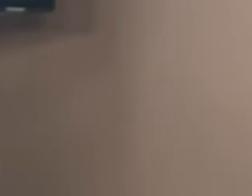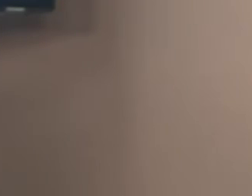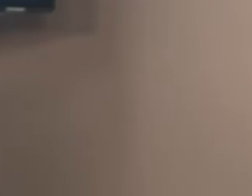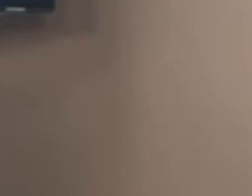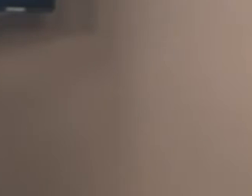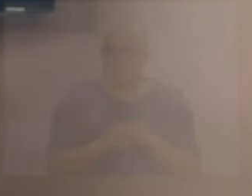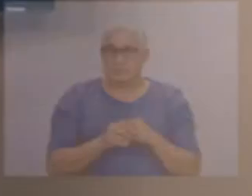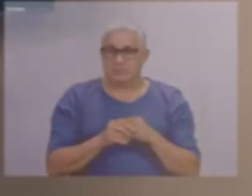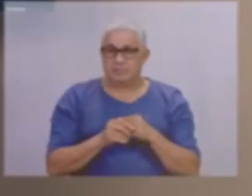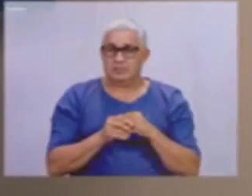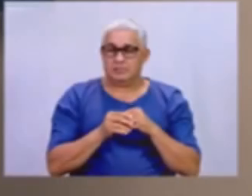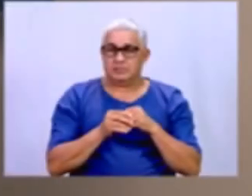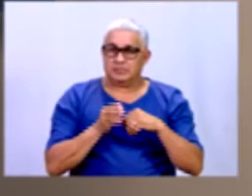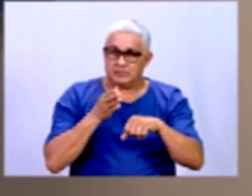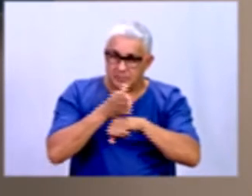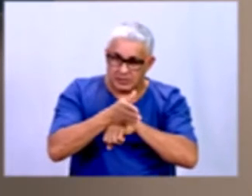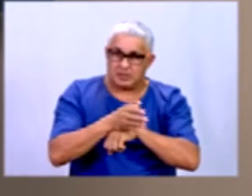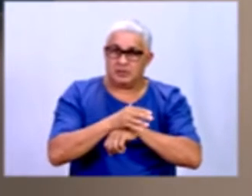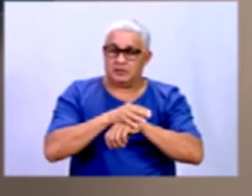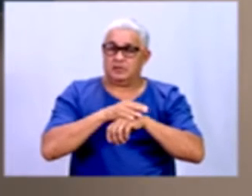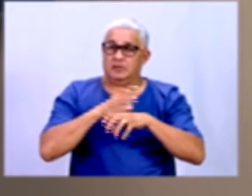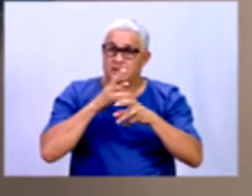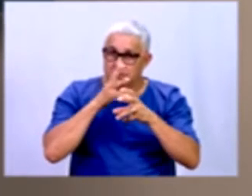entrar bastante na parte de cálculo.